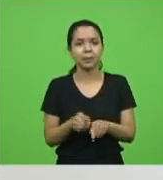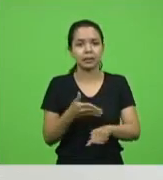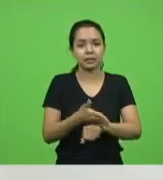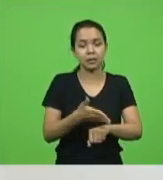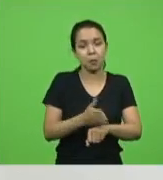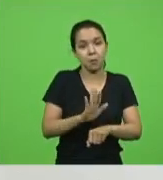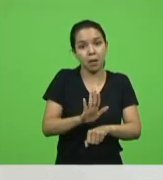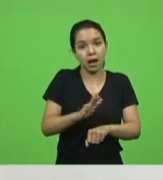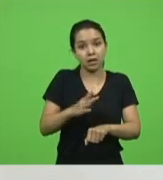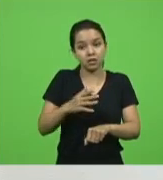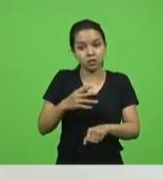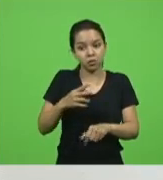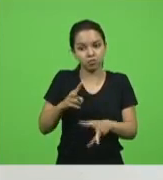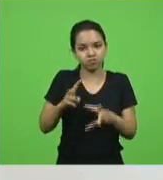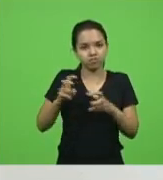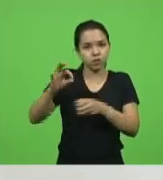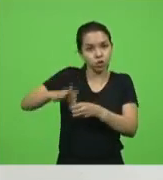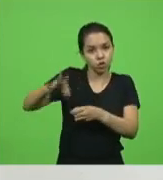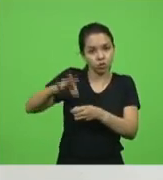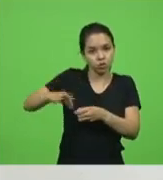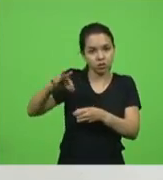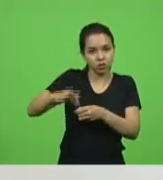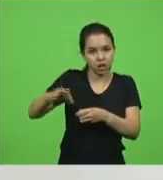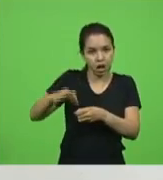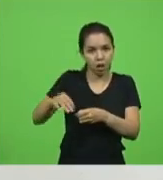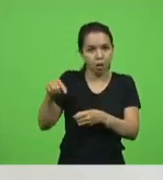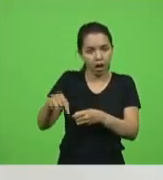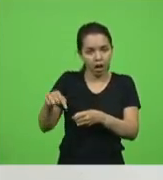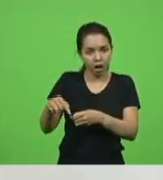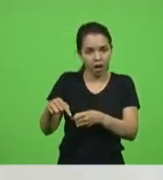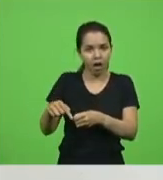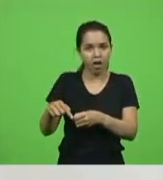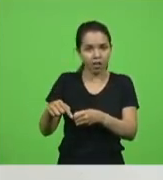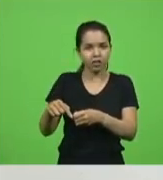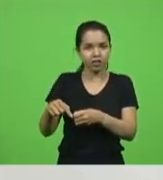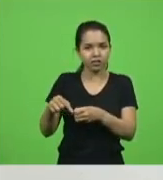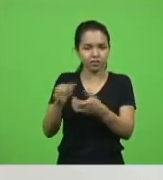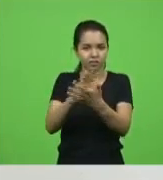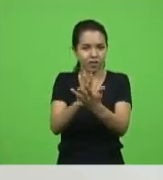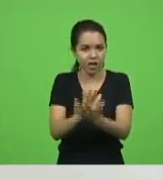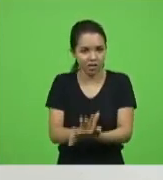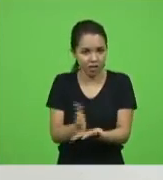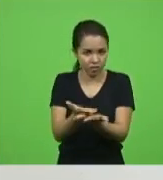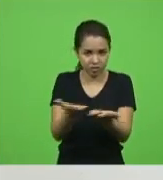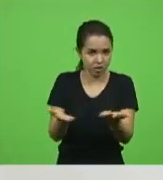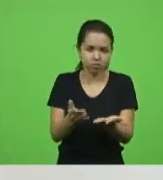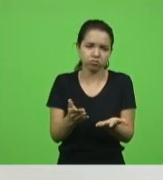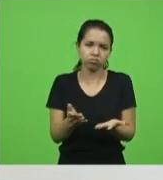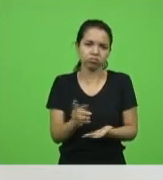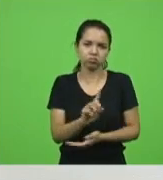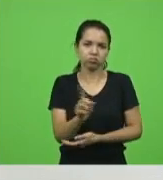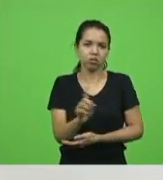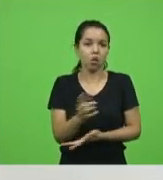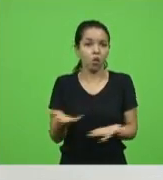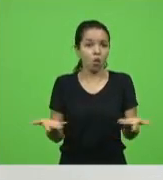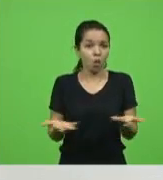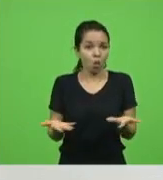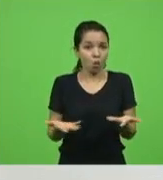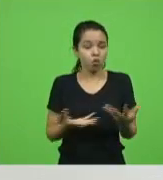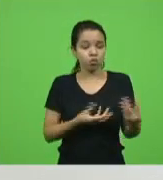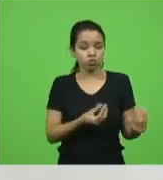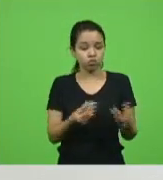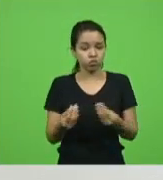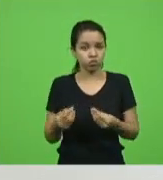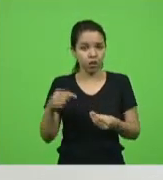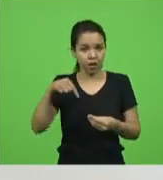parte da instituição uma forma de valorizar tudo aquilo que vocês fizeram por nós. Hoje muitos de nós estamos sentados aqui dentro dessa casa